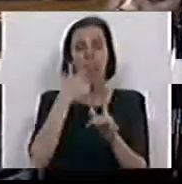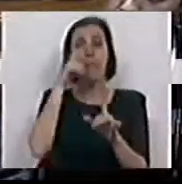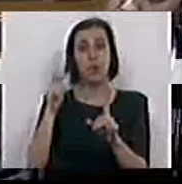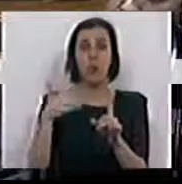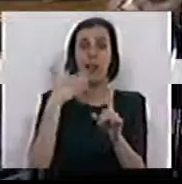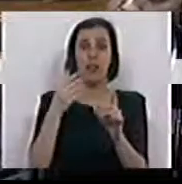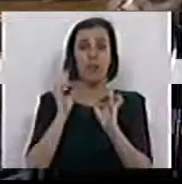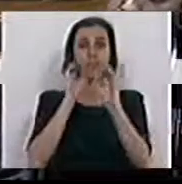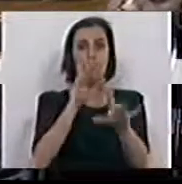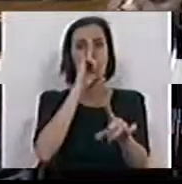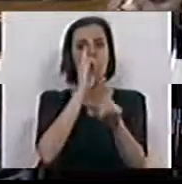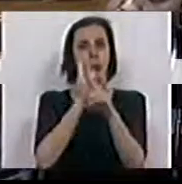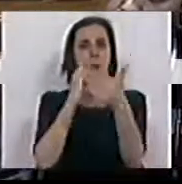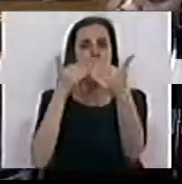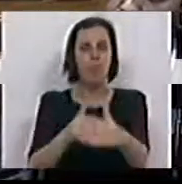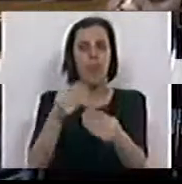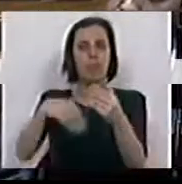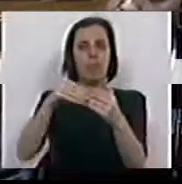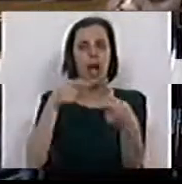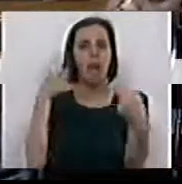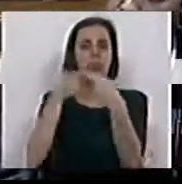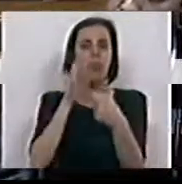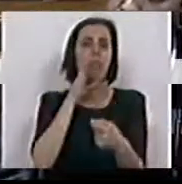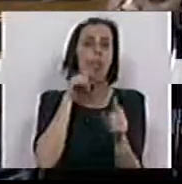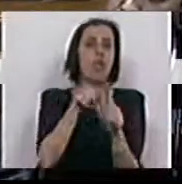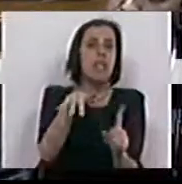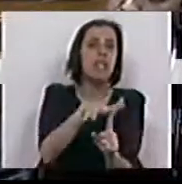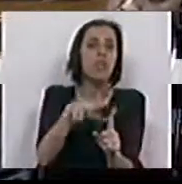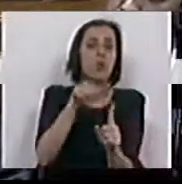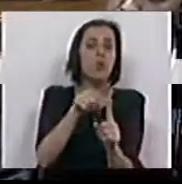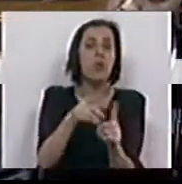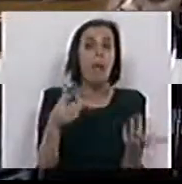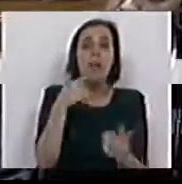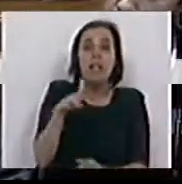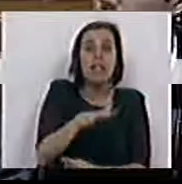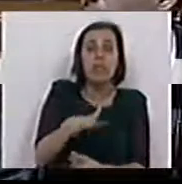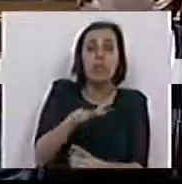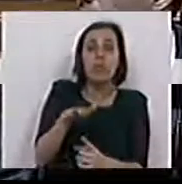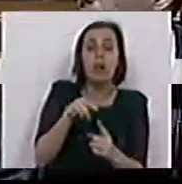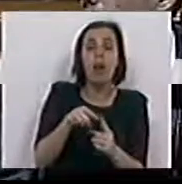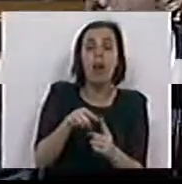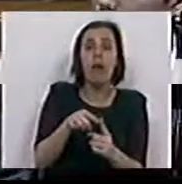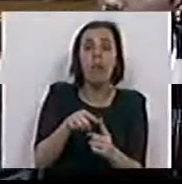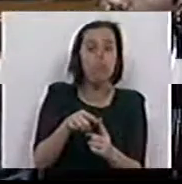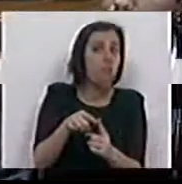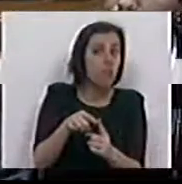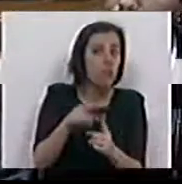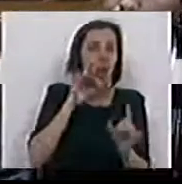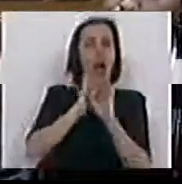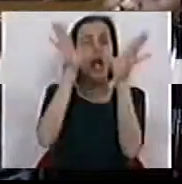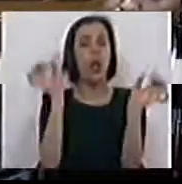fornecedor deve efetuar a mesma num prazo adicional adequado às circunstâncias, sem que as circunstâncias sejam